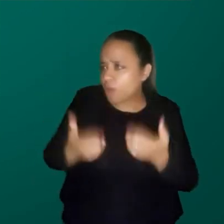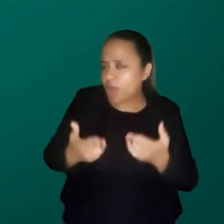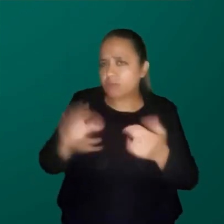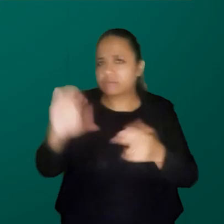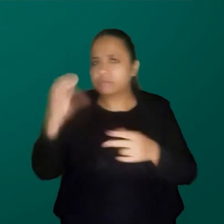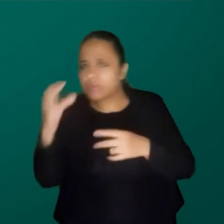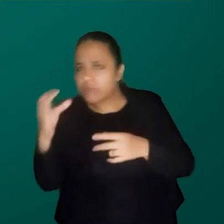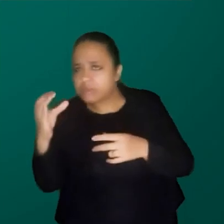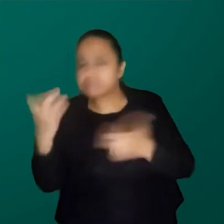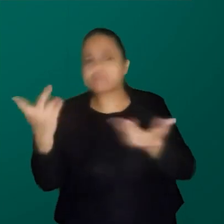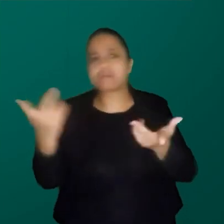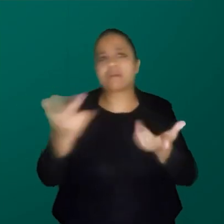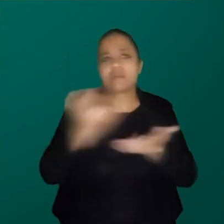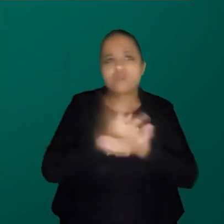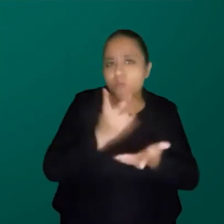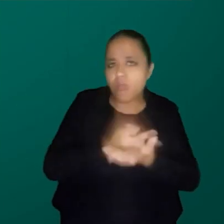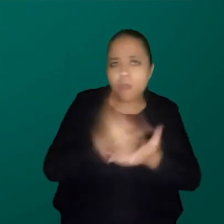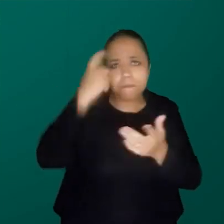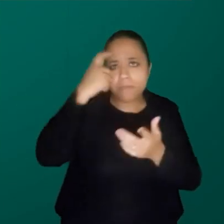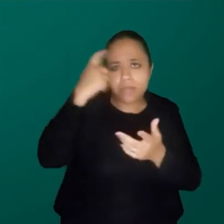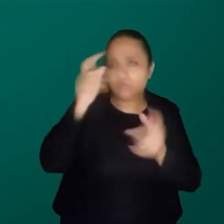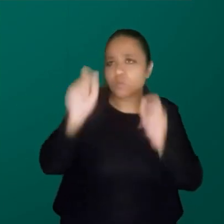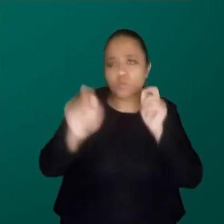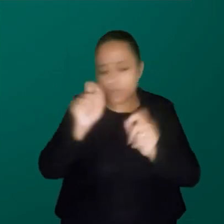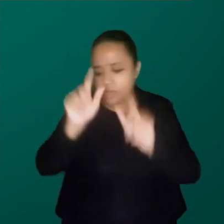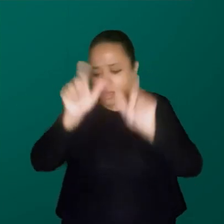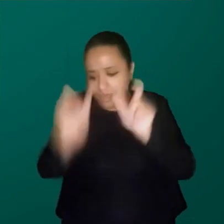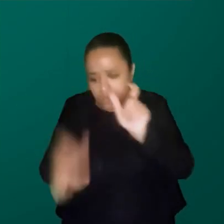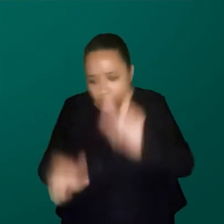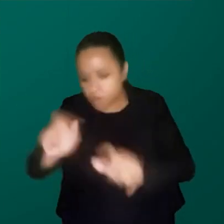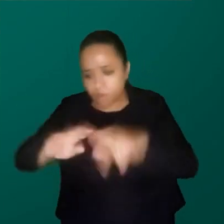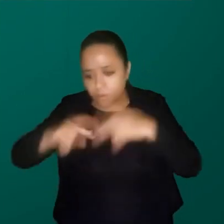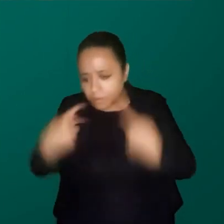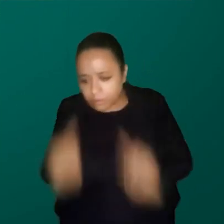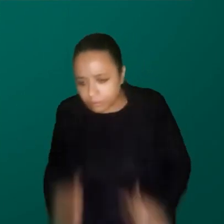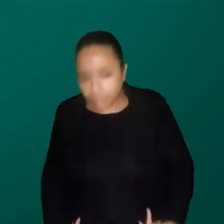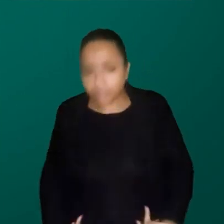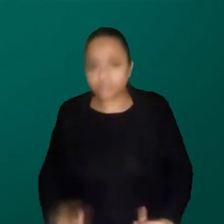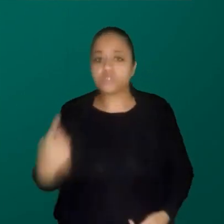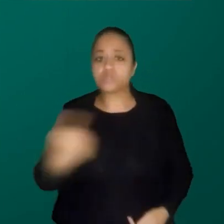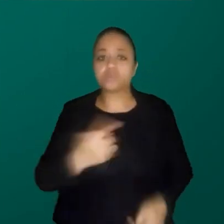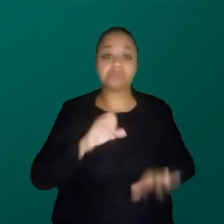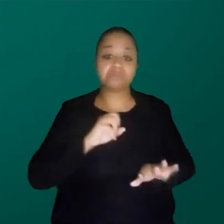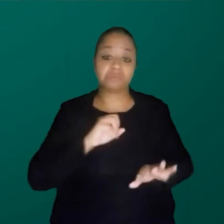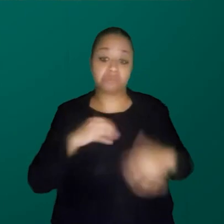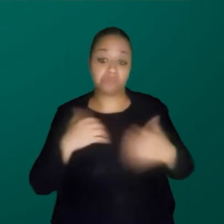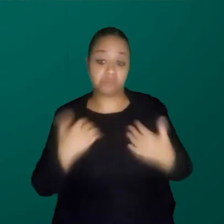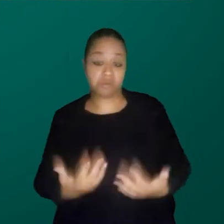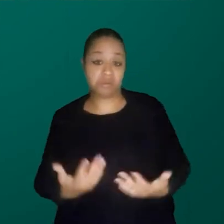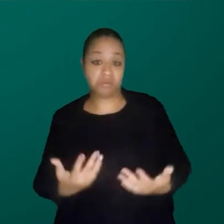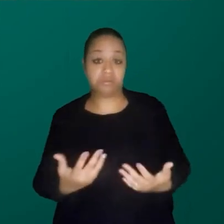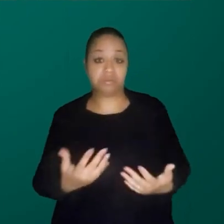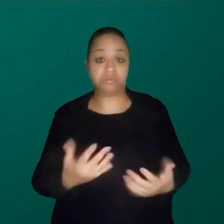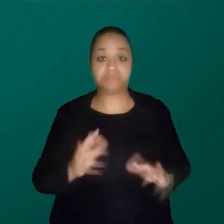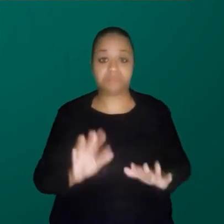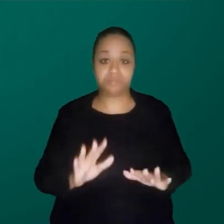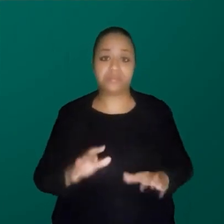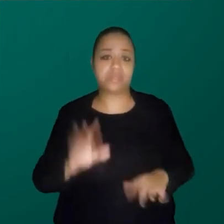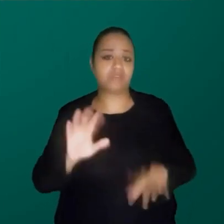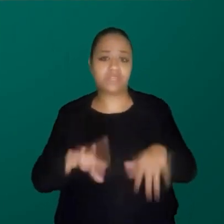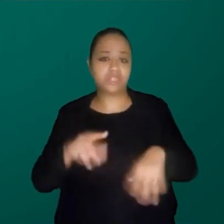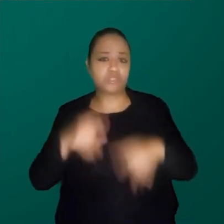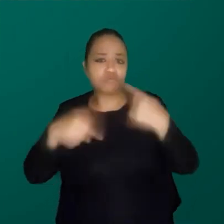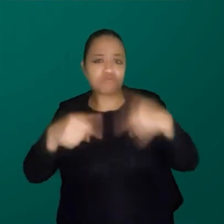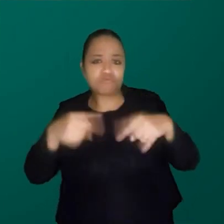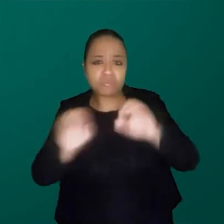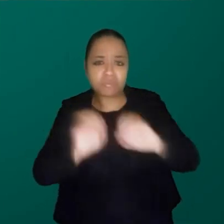ciência, todo mundo pensa a mesma coisa sobre o que é humanidade. E, de novo, quando a gente não para para discutir